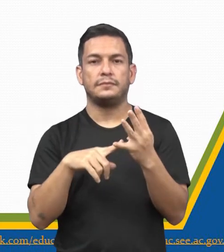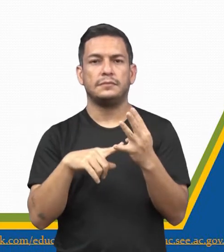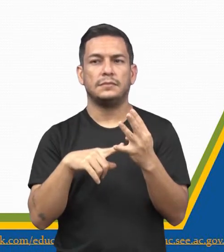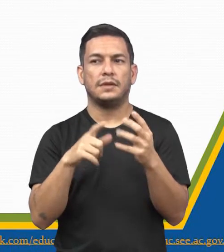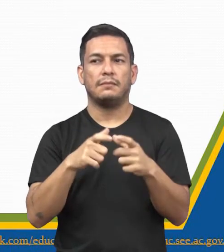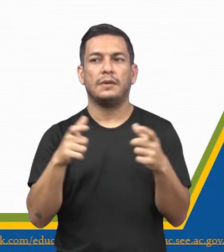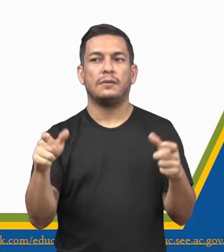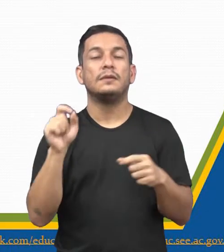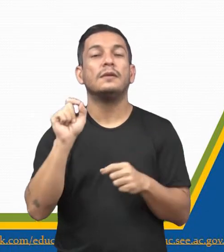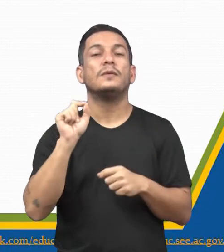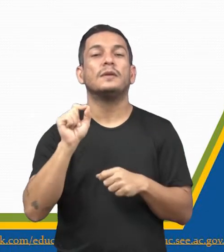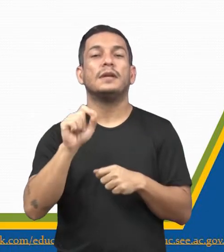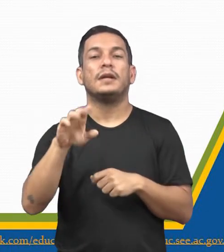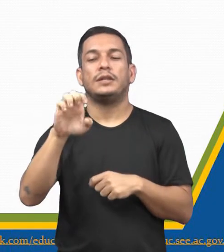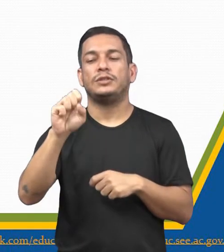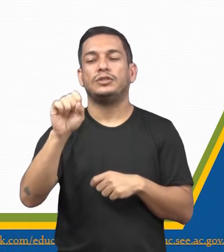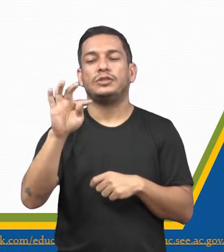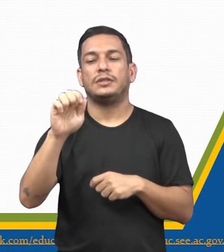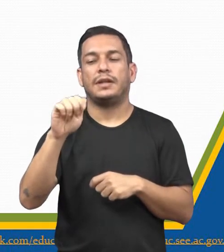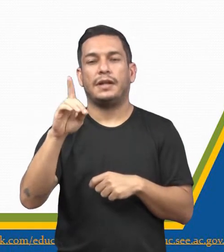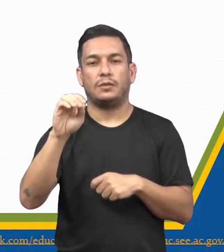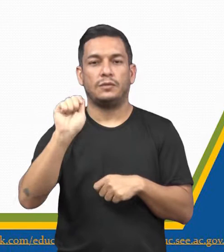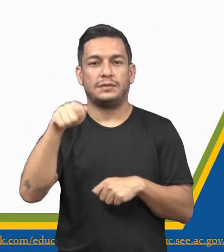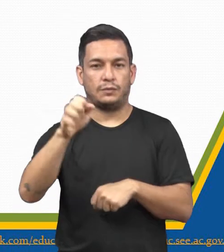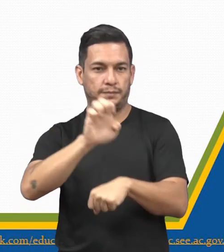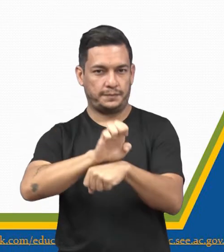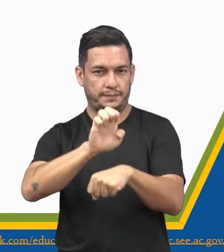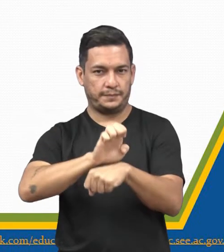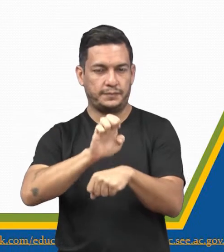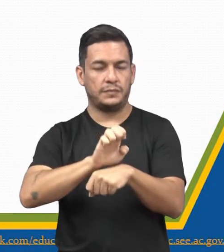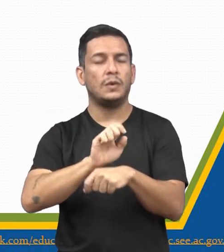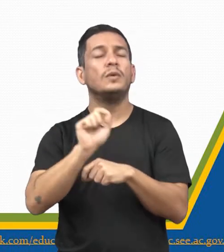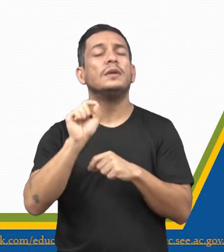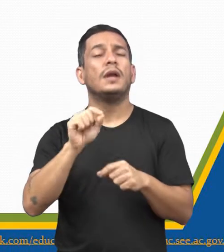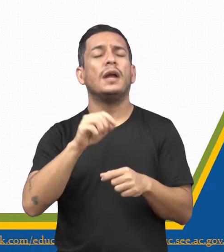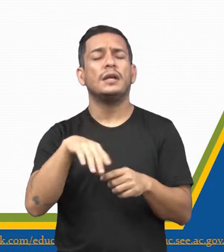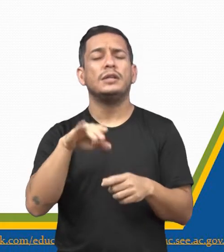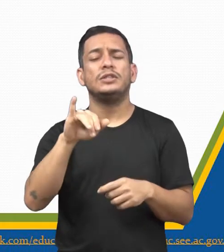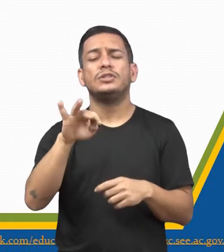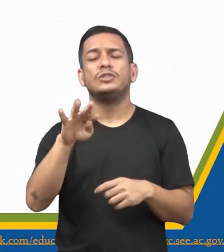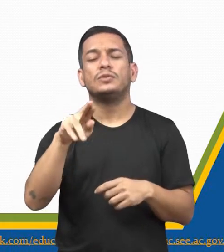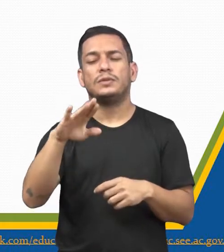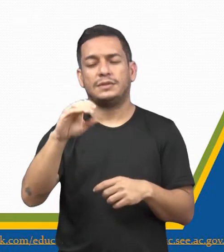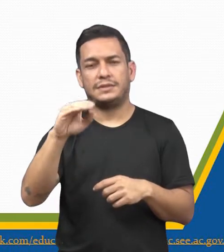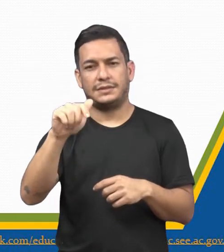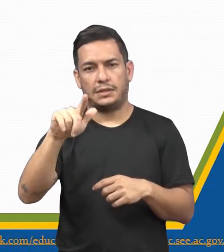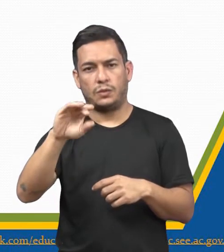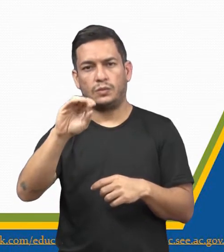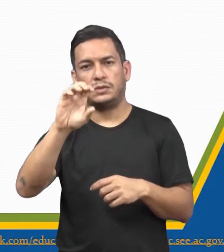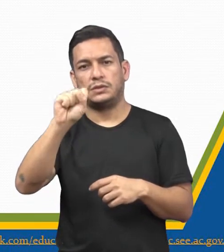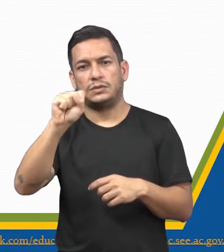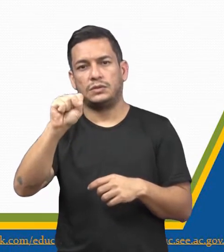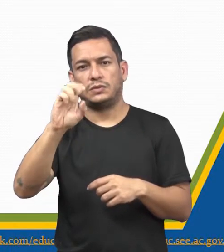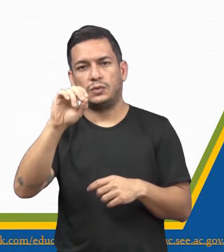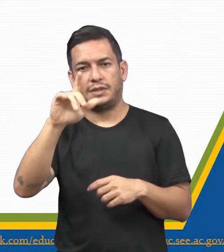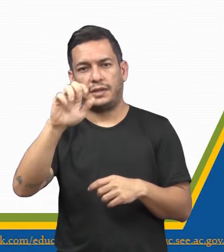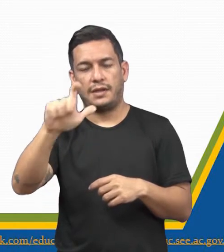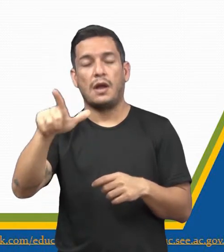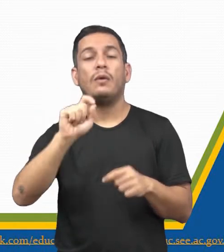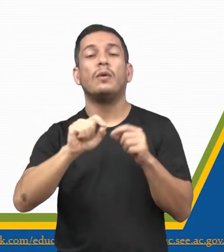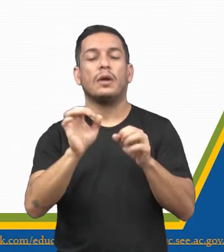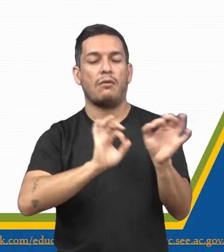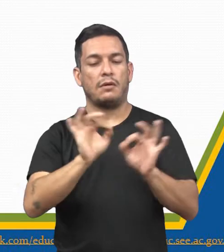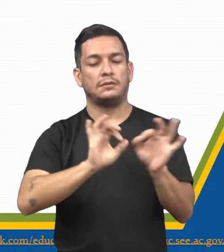maior que é a chamada Estado, né? O que seria instituição social? Gente, preste atenção. Instituição social é um mecanismo de